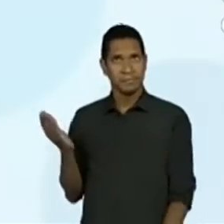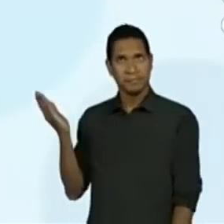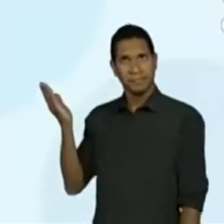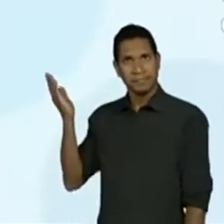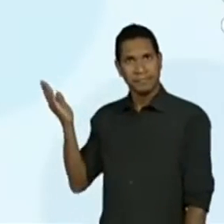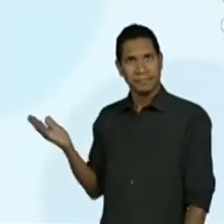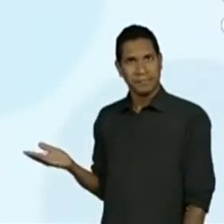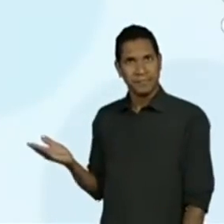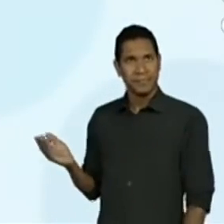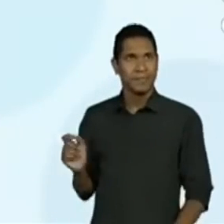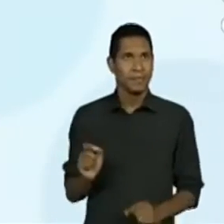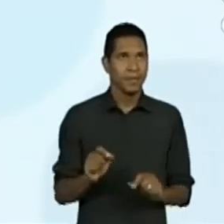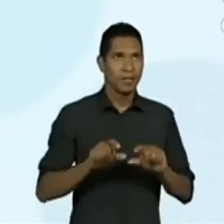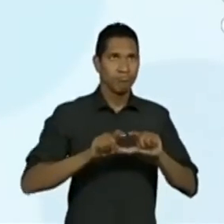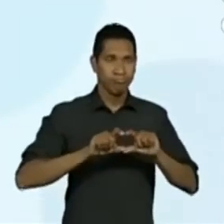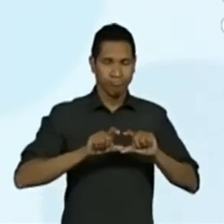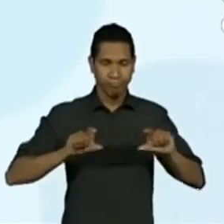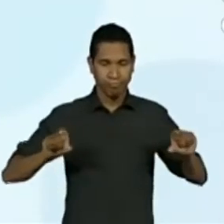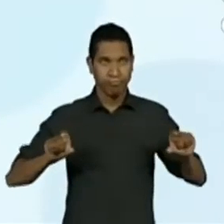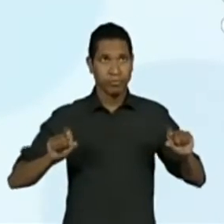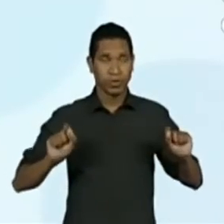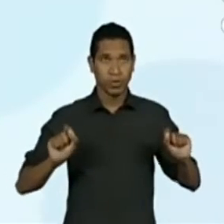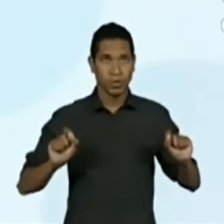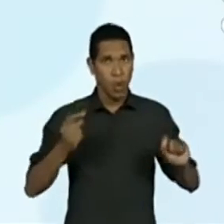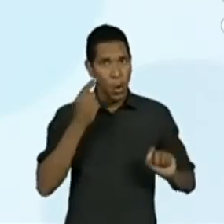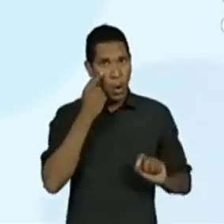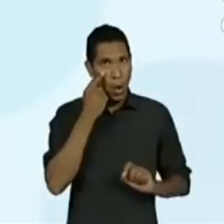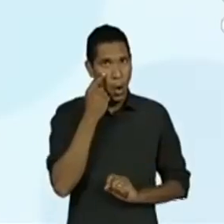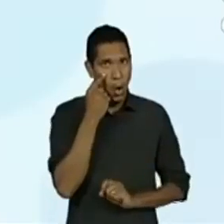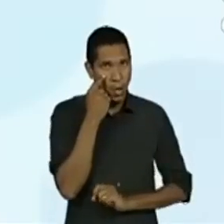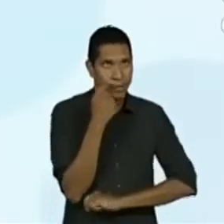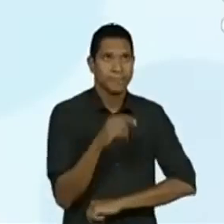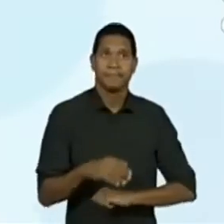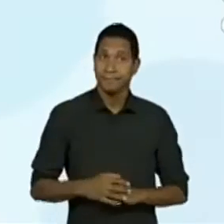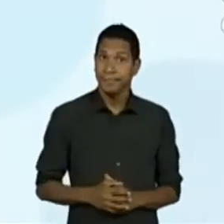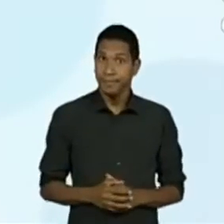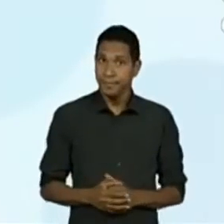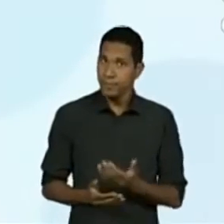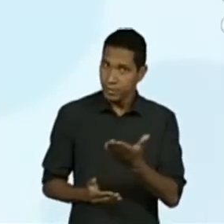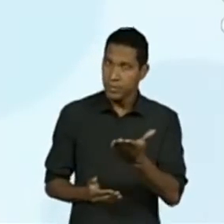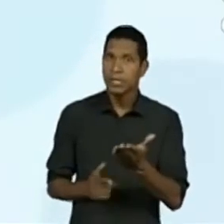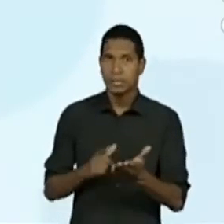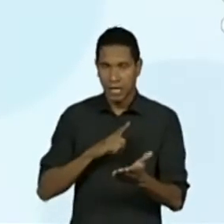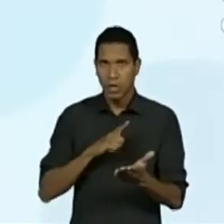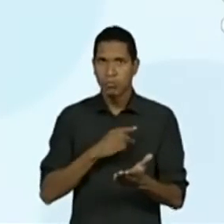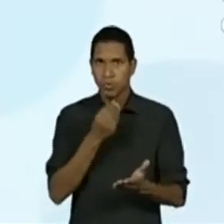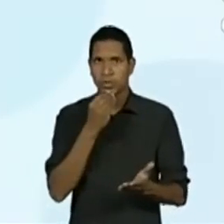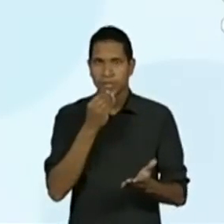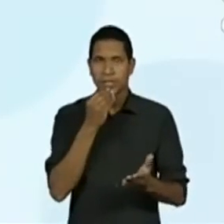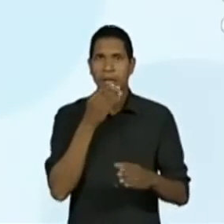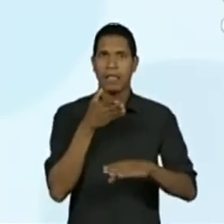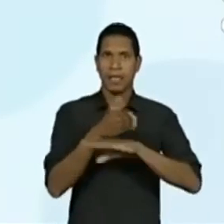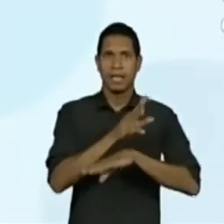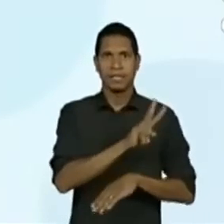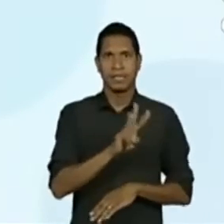Aqui, deixa eu fazer um destaque. Gente, quem tiver a oportunidade de acessar esse site,